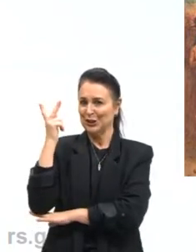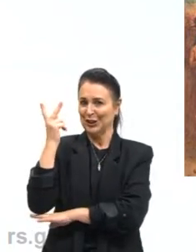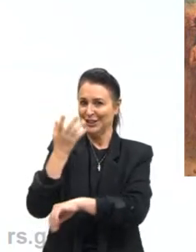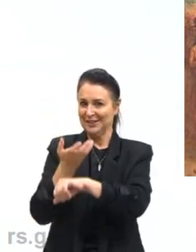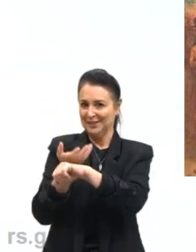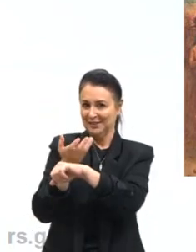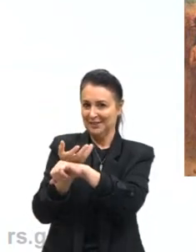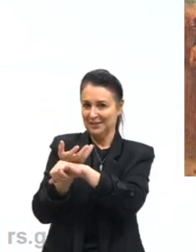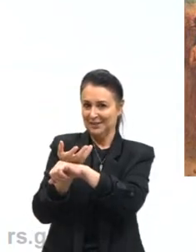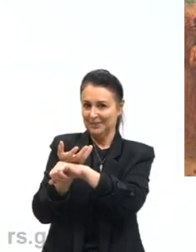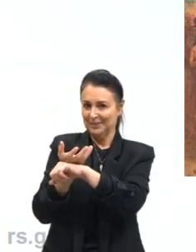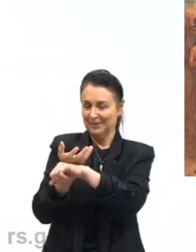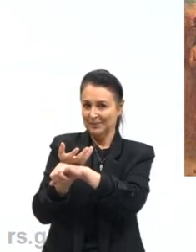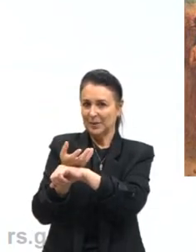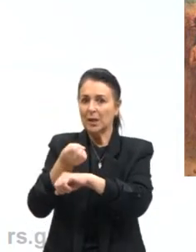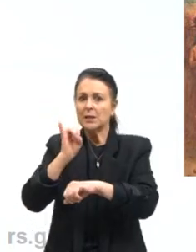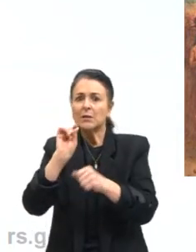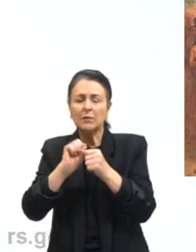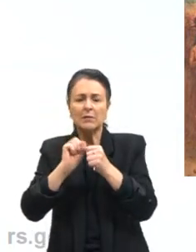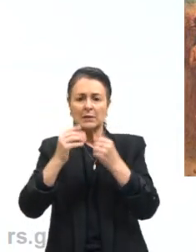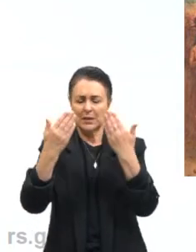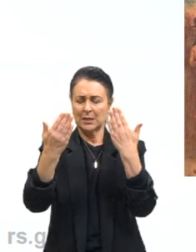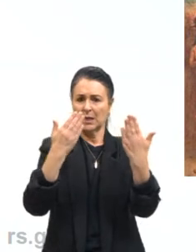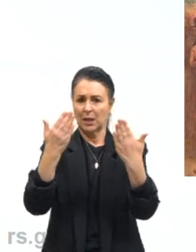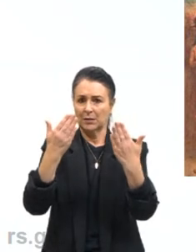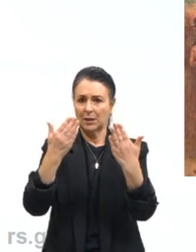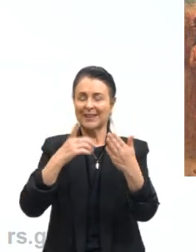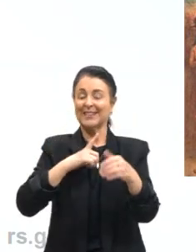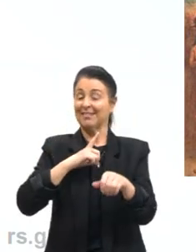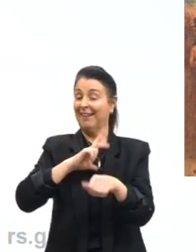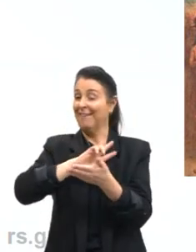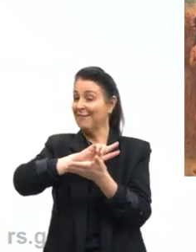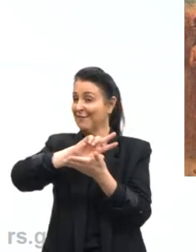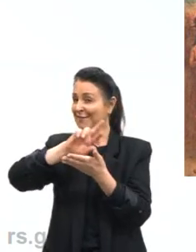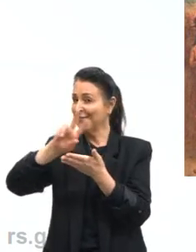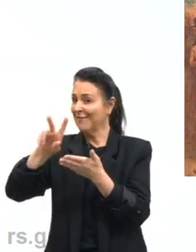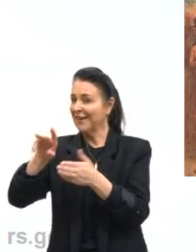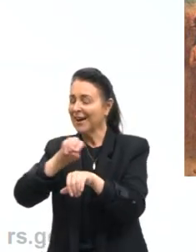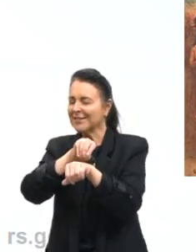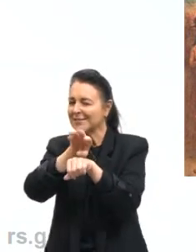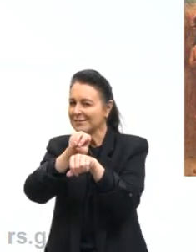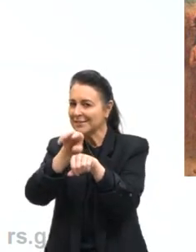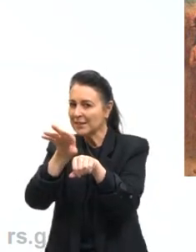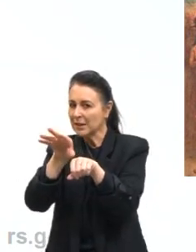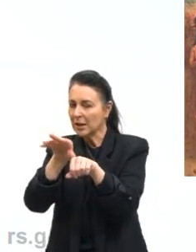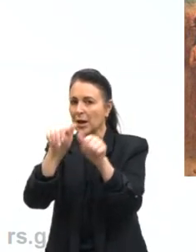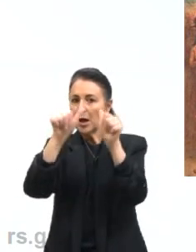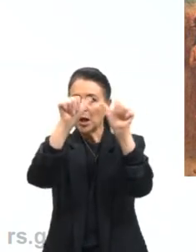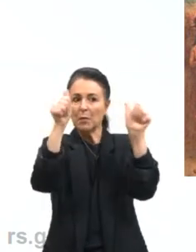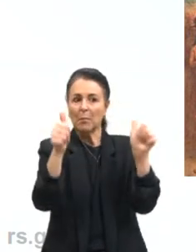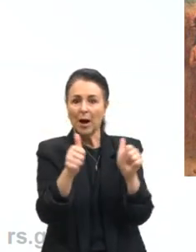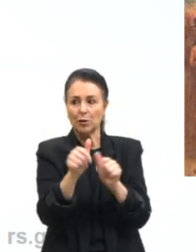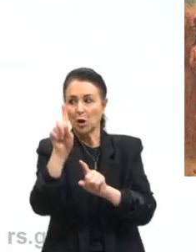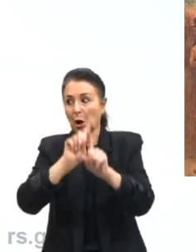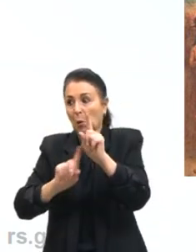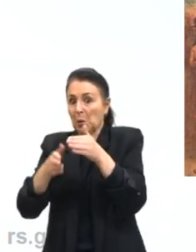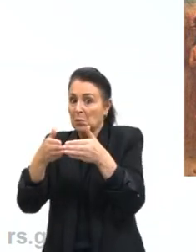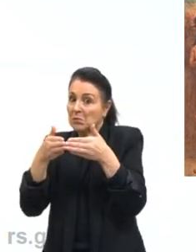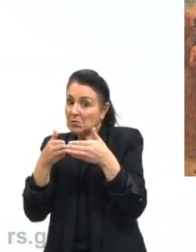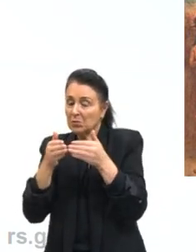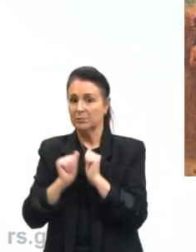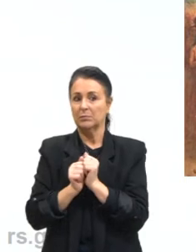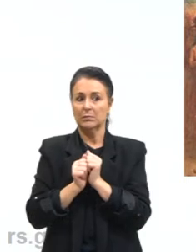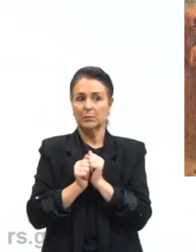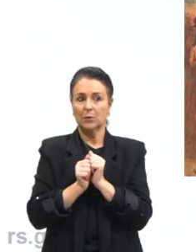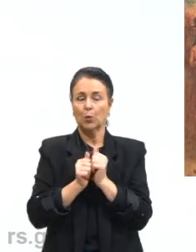nós temos aqui, se formos fazer essa análise? Já temos várias dicas. Sabemos que ela é uma imagem que foi encomendada, que o artista